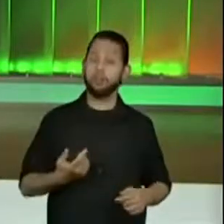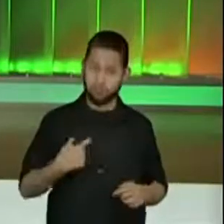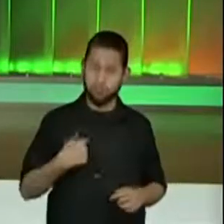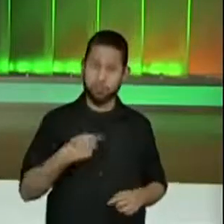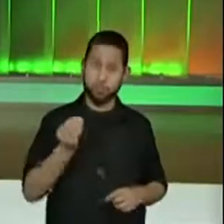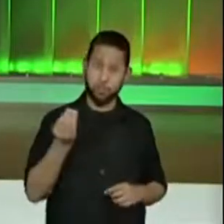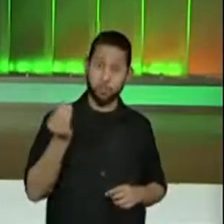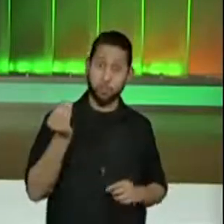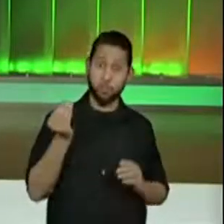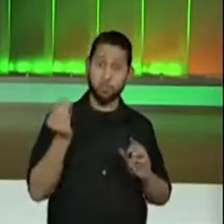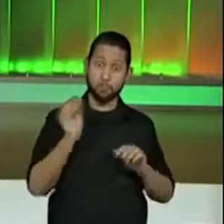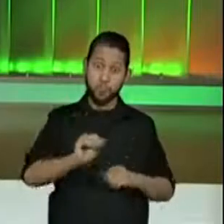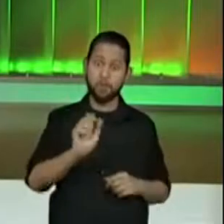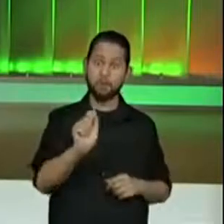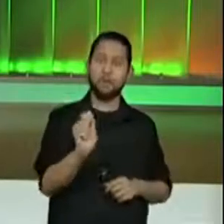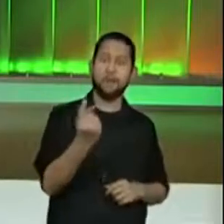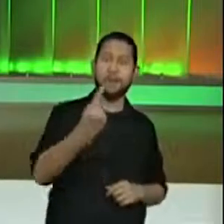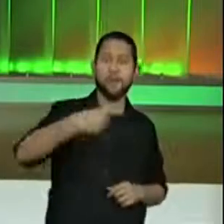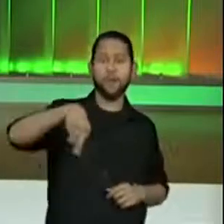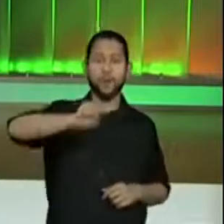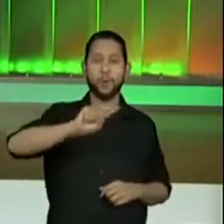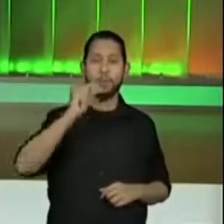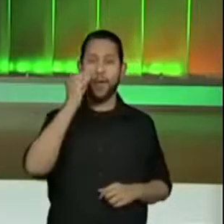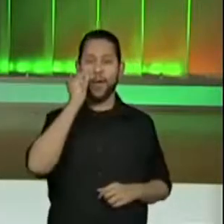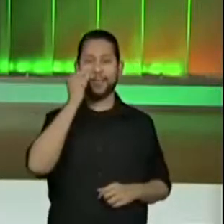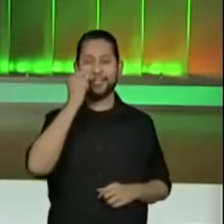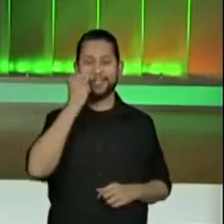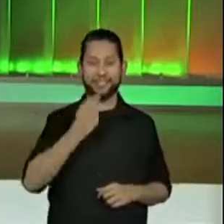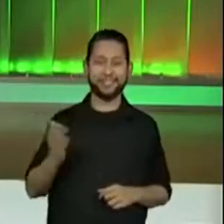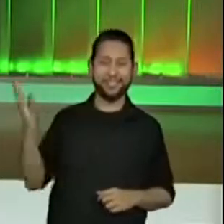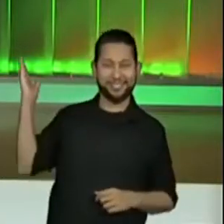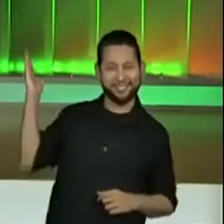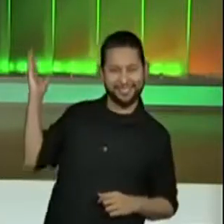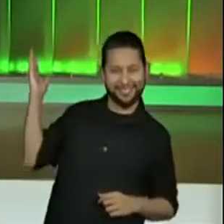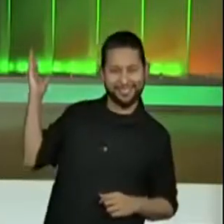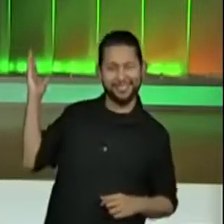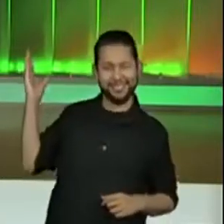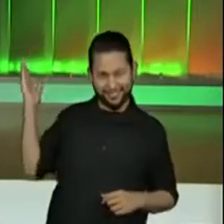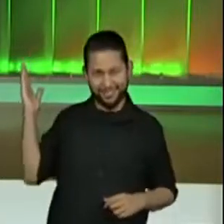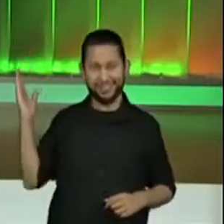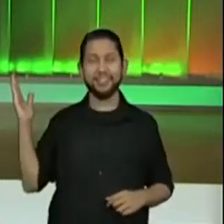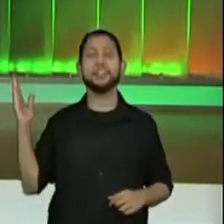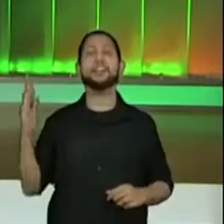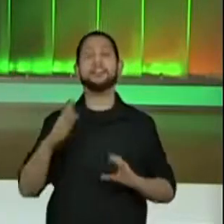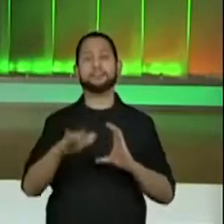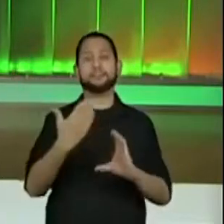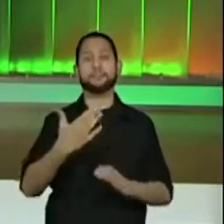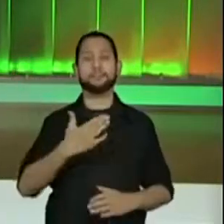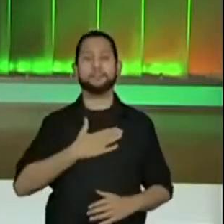Gack e marca a lininha do meu coração. Certo?